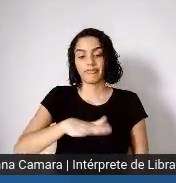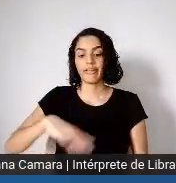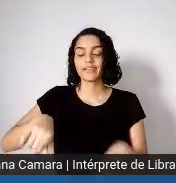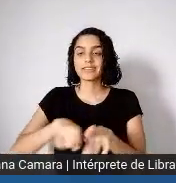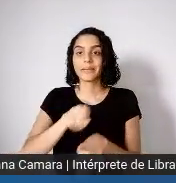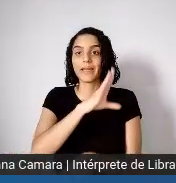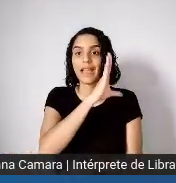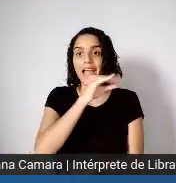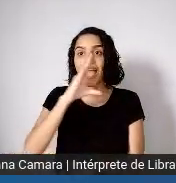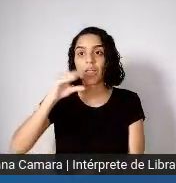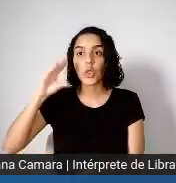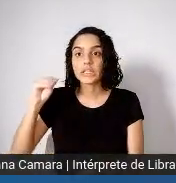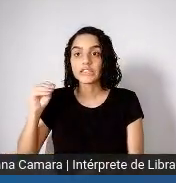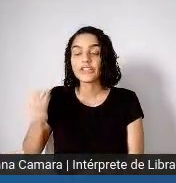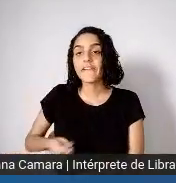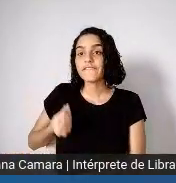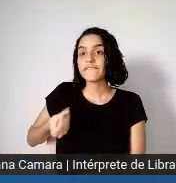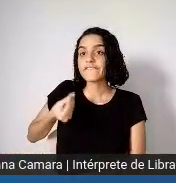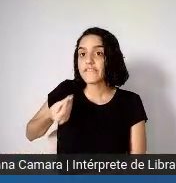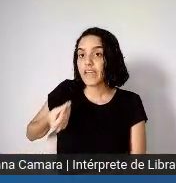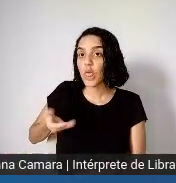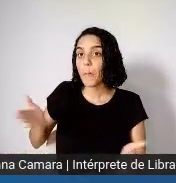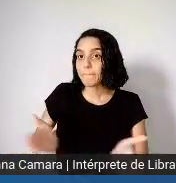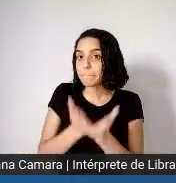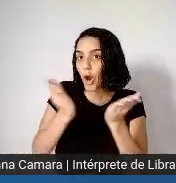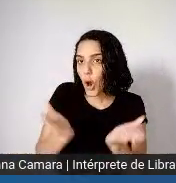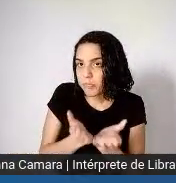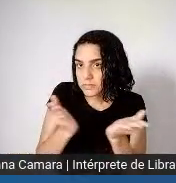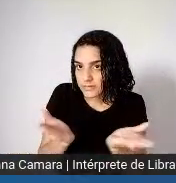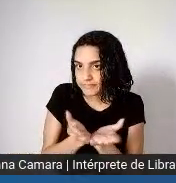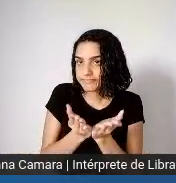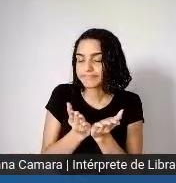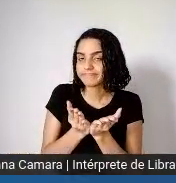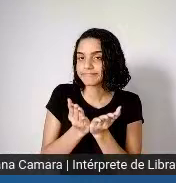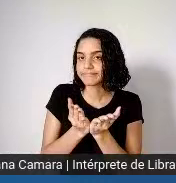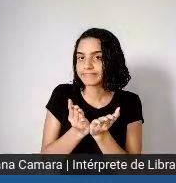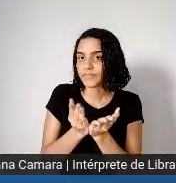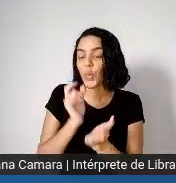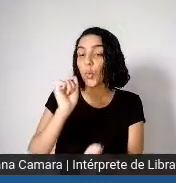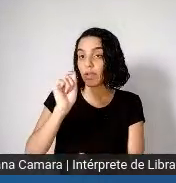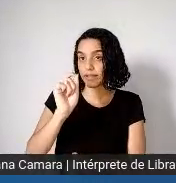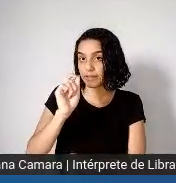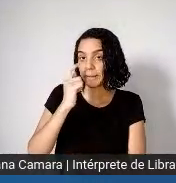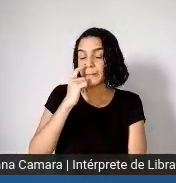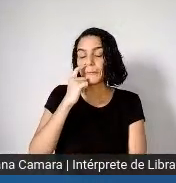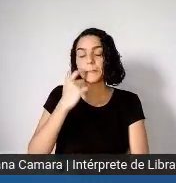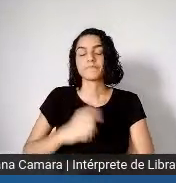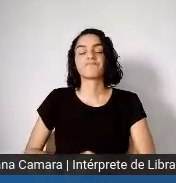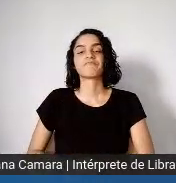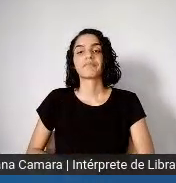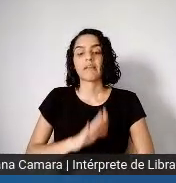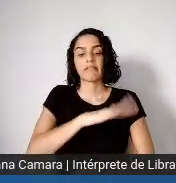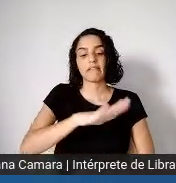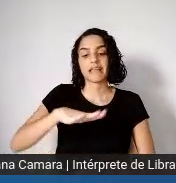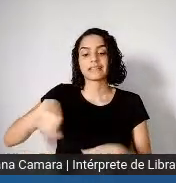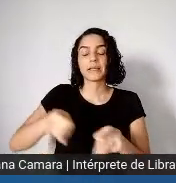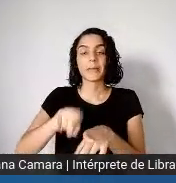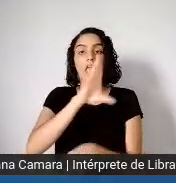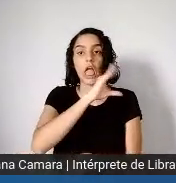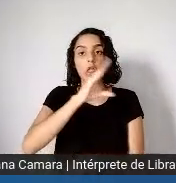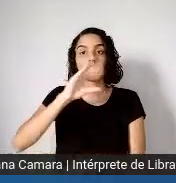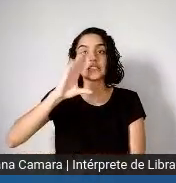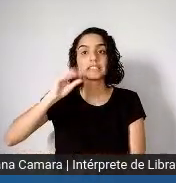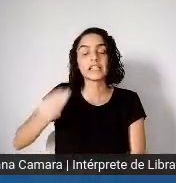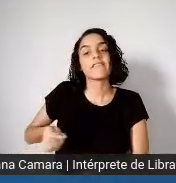10 milhões. Ou seja, crianças e adolescentes vivendo com uma renda per capita imersão inferior ou igual a